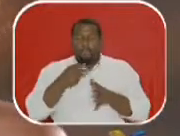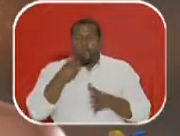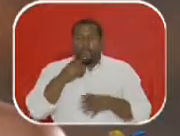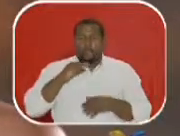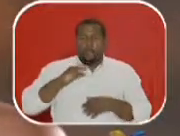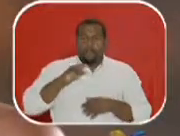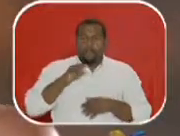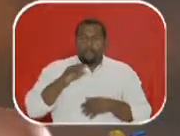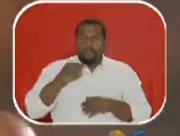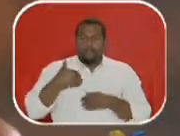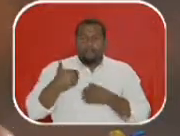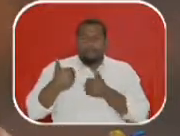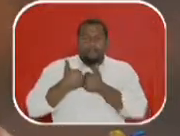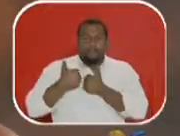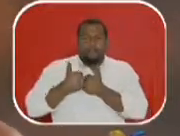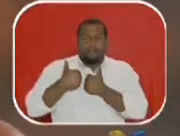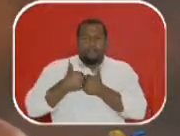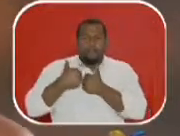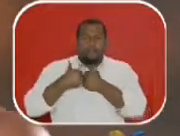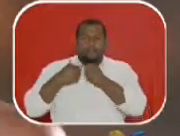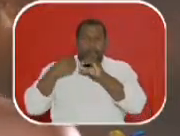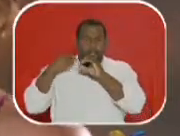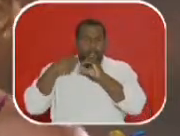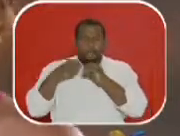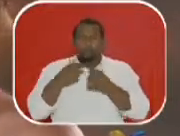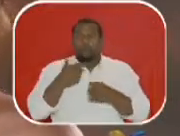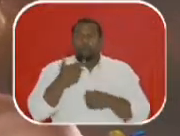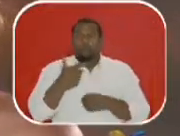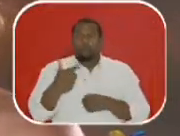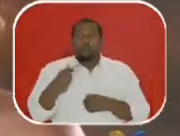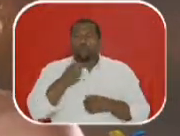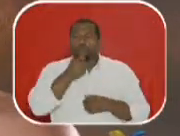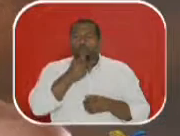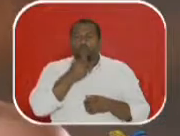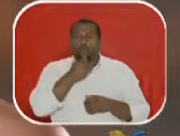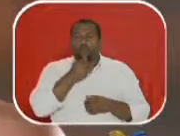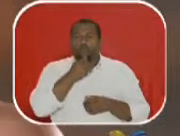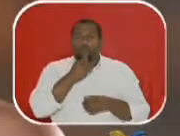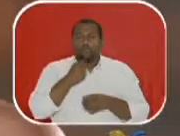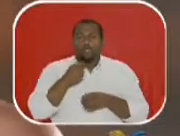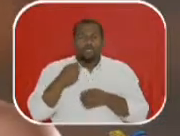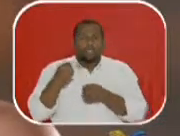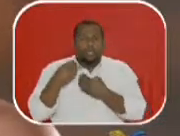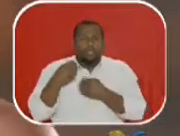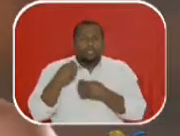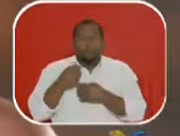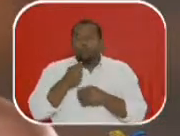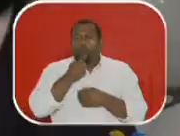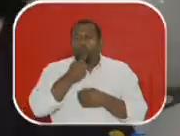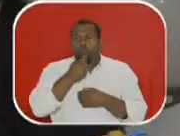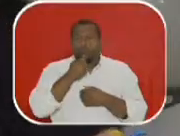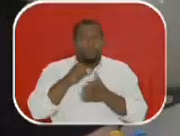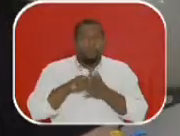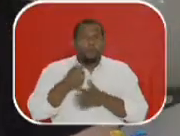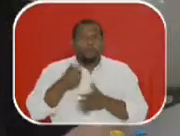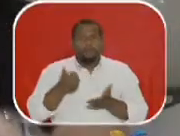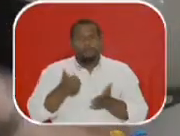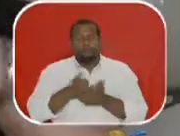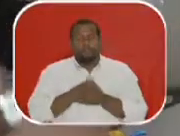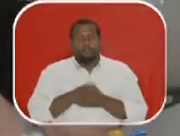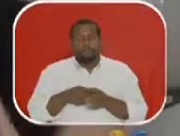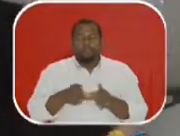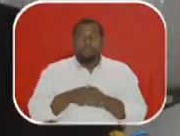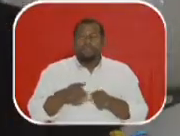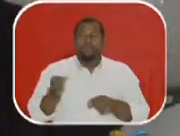falar mais baixo quando a câmera está aproximada. Então, eles não tinham esse treinamento para o audiovisual. Havia também a